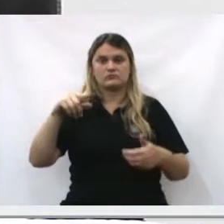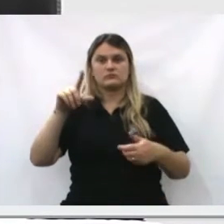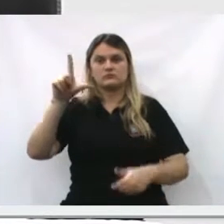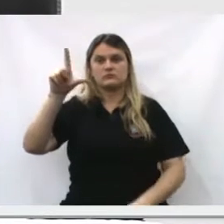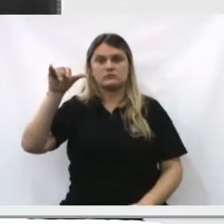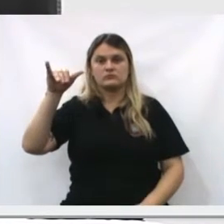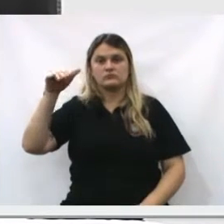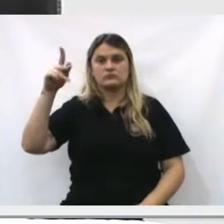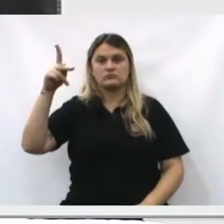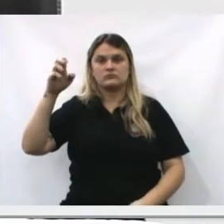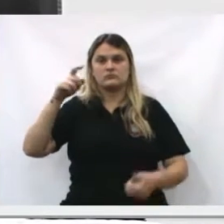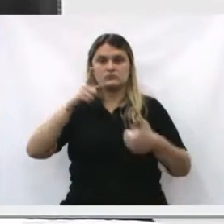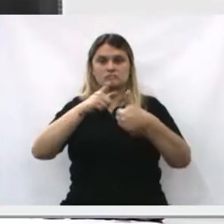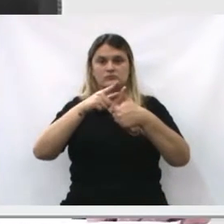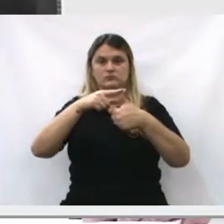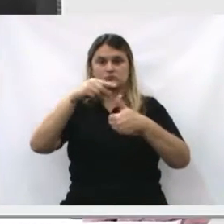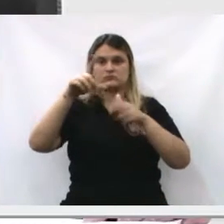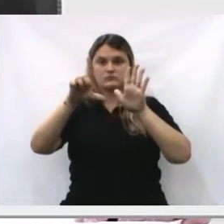que é o LIMPE.